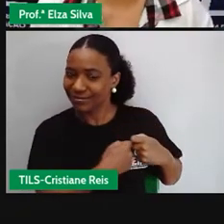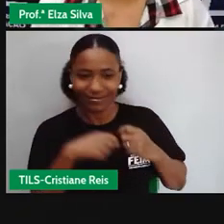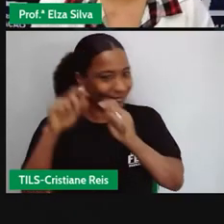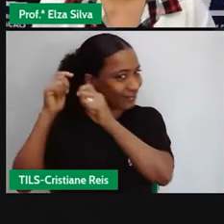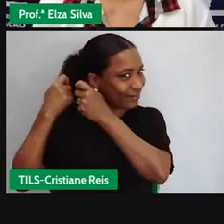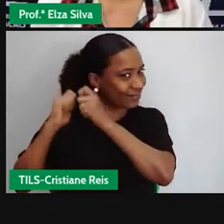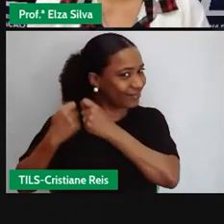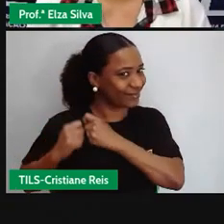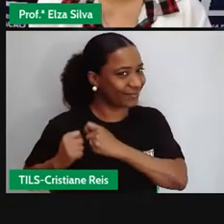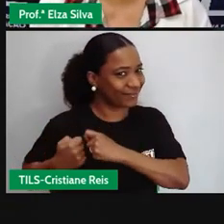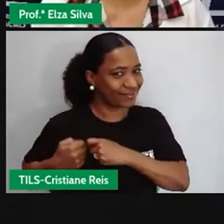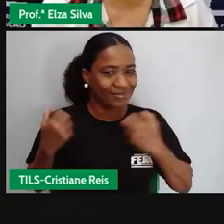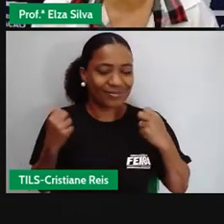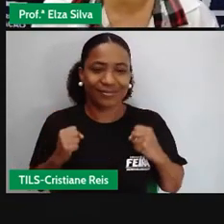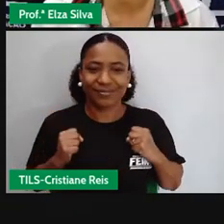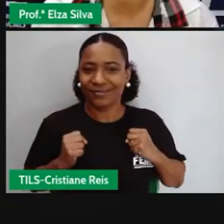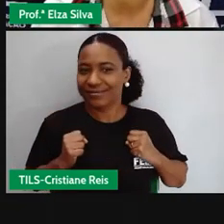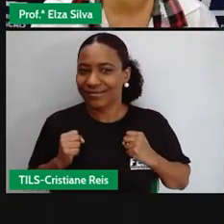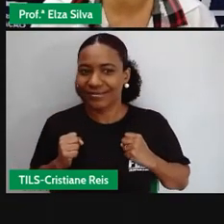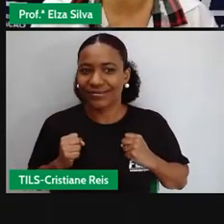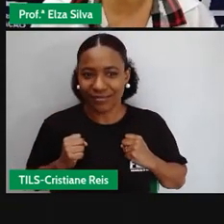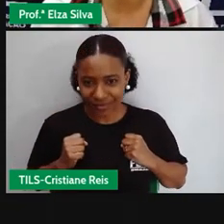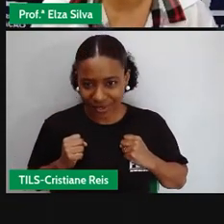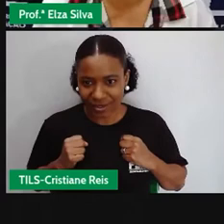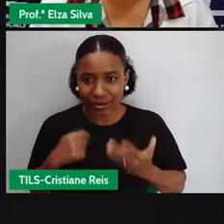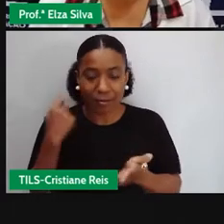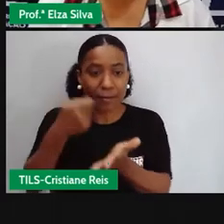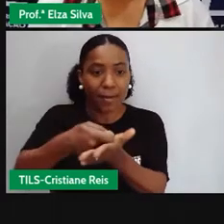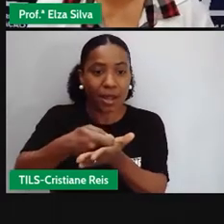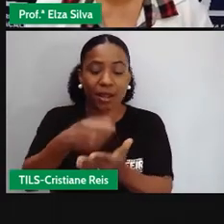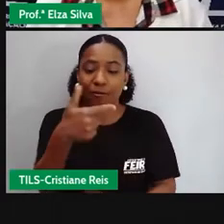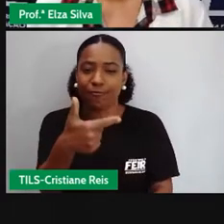penteado vai custar 25 dólares. Ok?